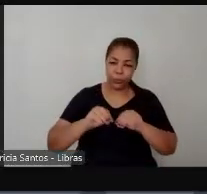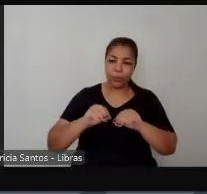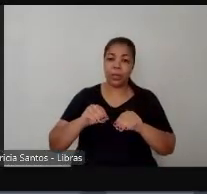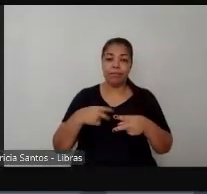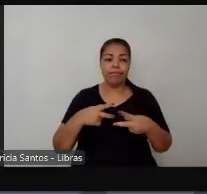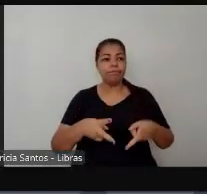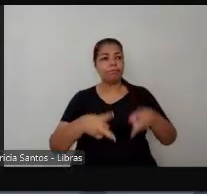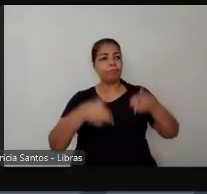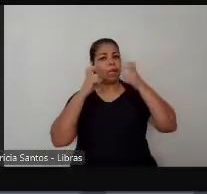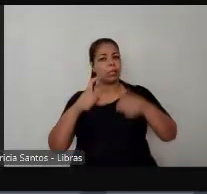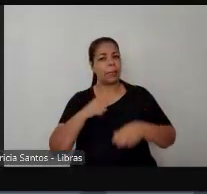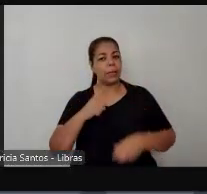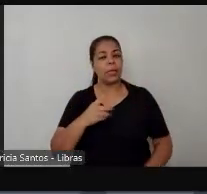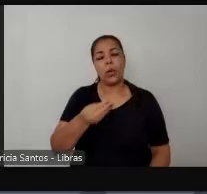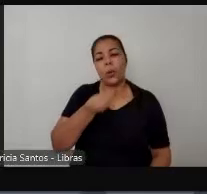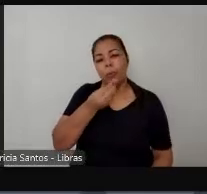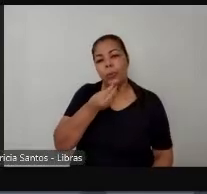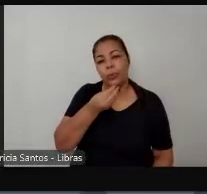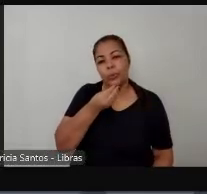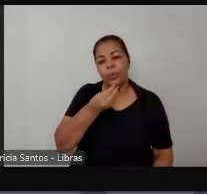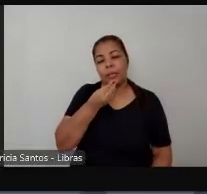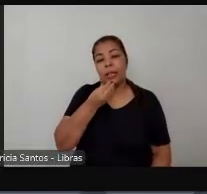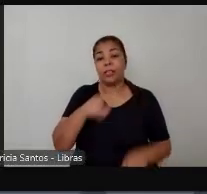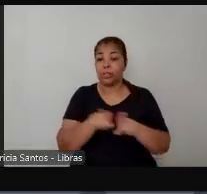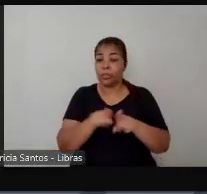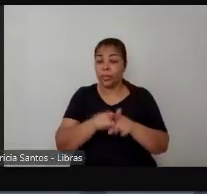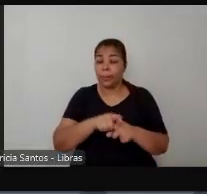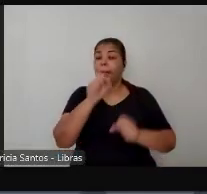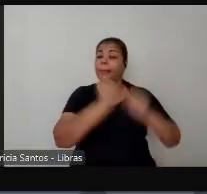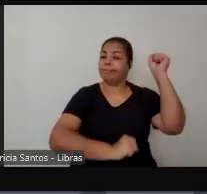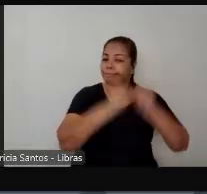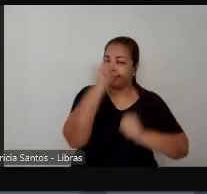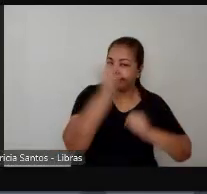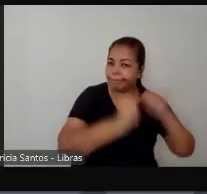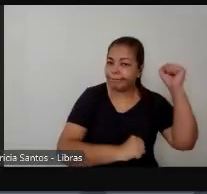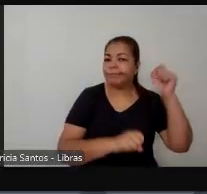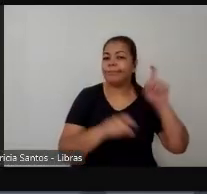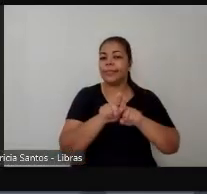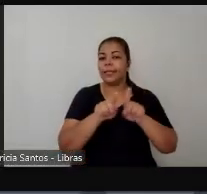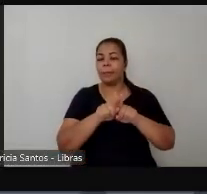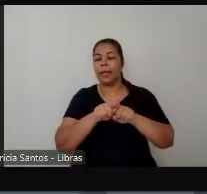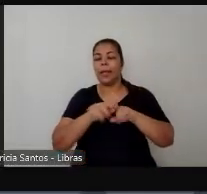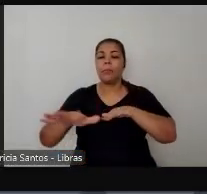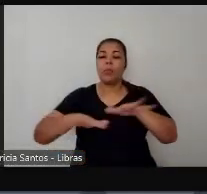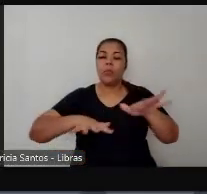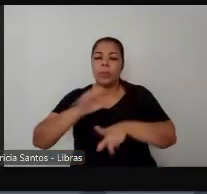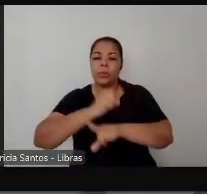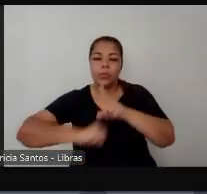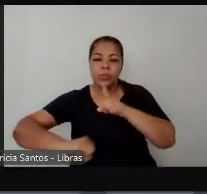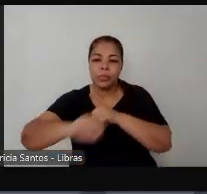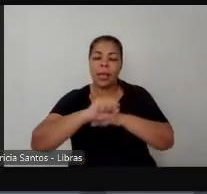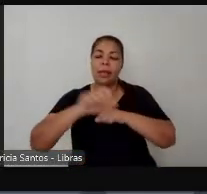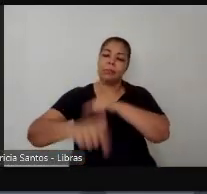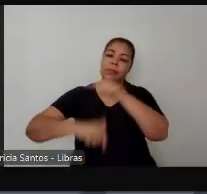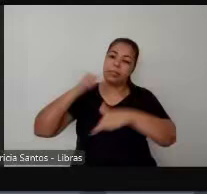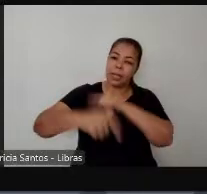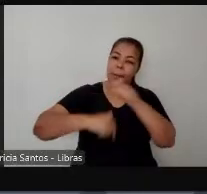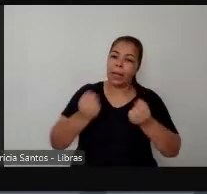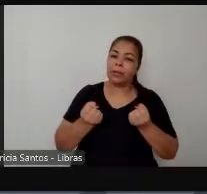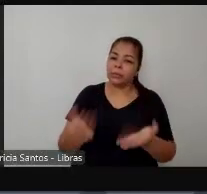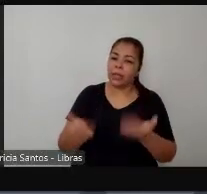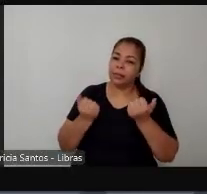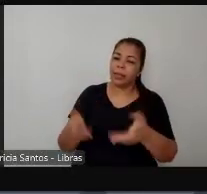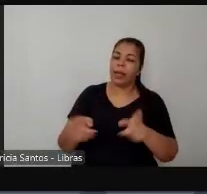com o trabalho na indústria na metalúrgica com os movimentos sociais com os trabalhos de mutirão com a autoconstrução